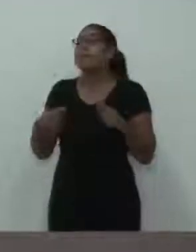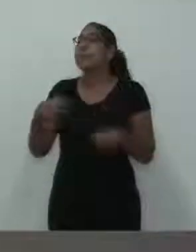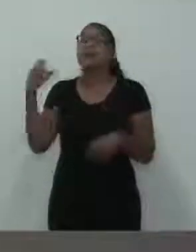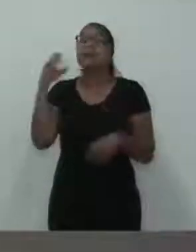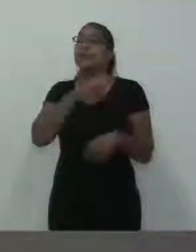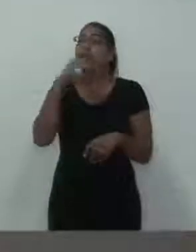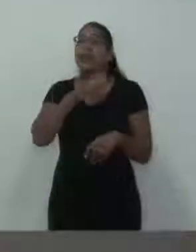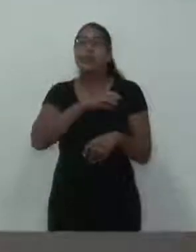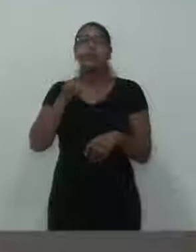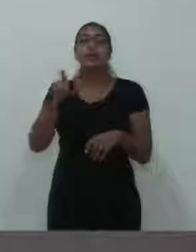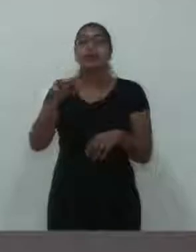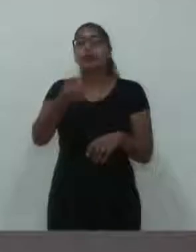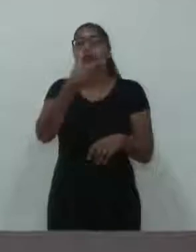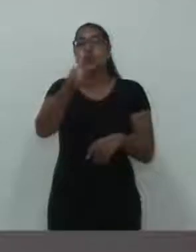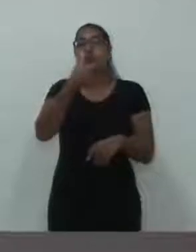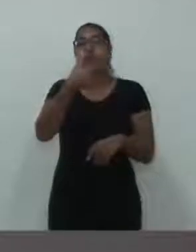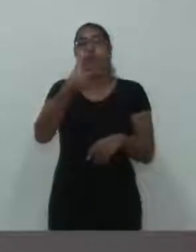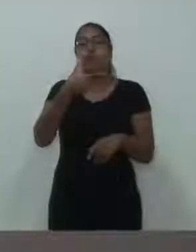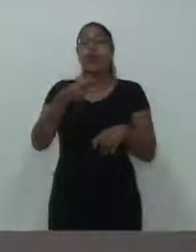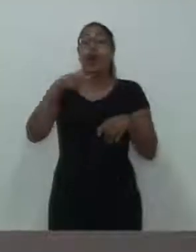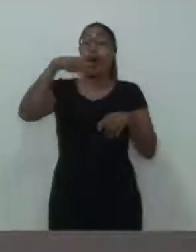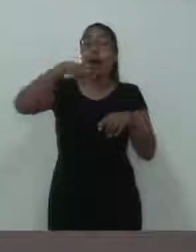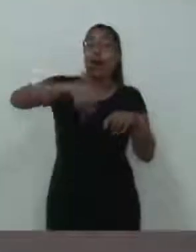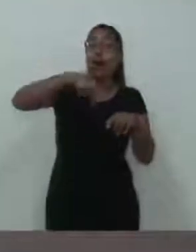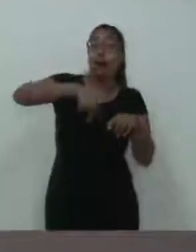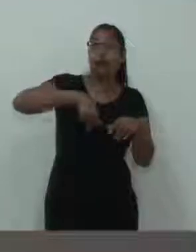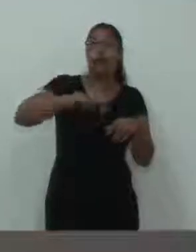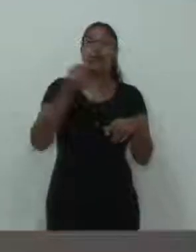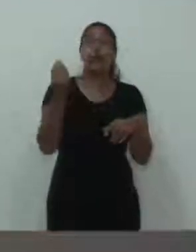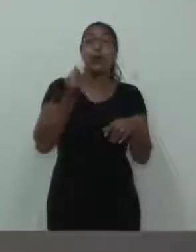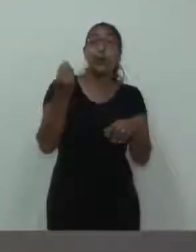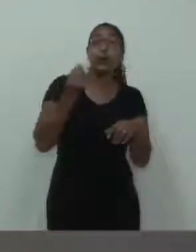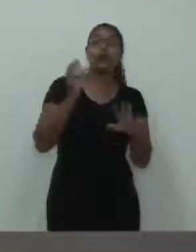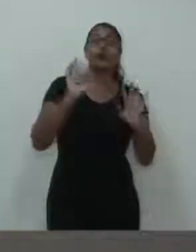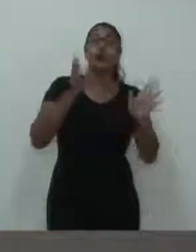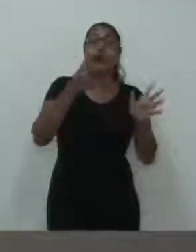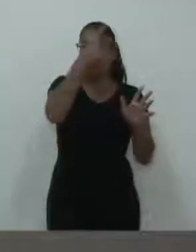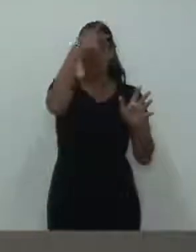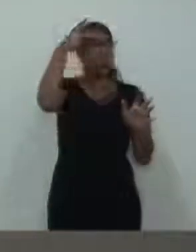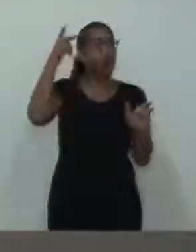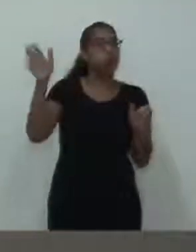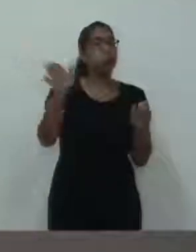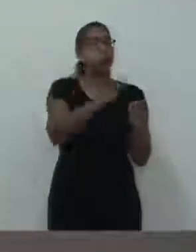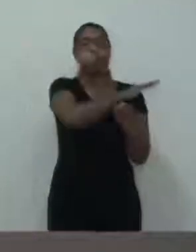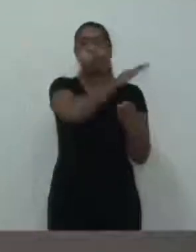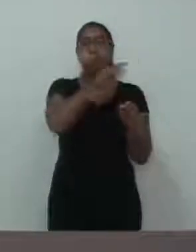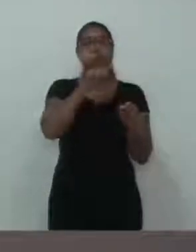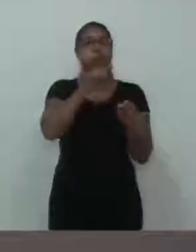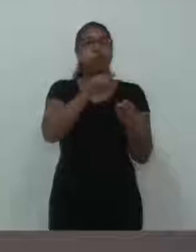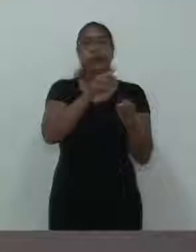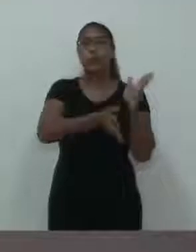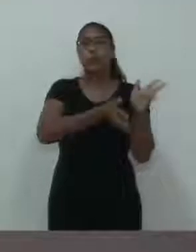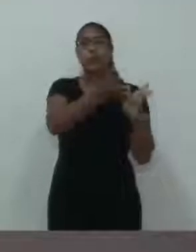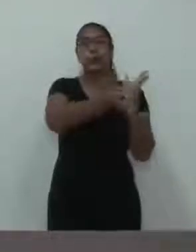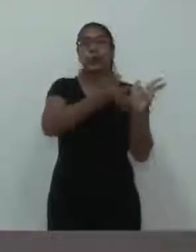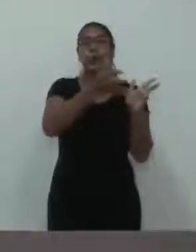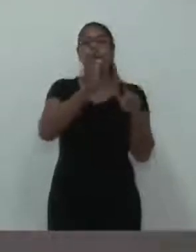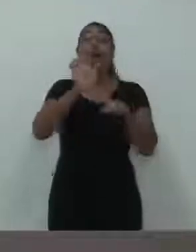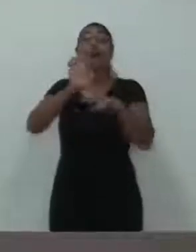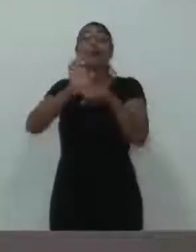tratamento. A rede pública já está com um volume alto e o Estado não